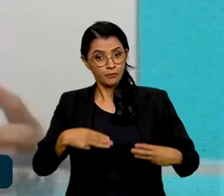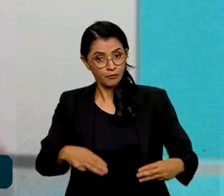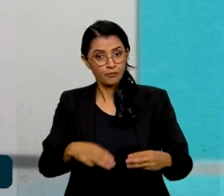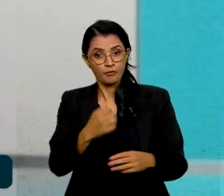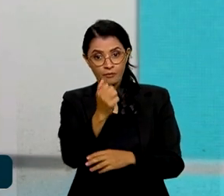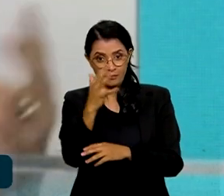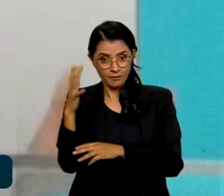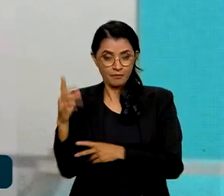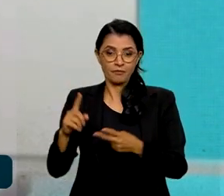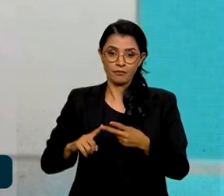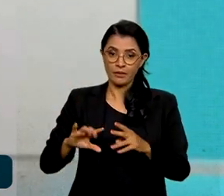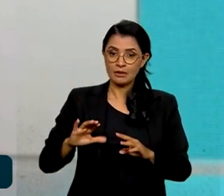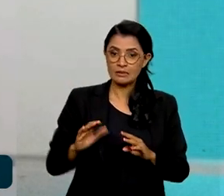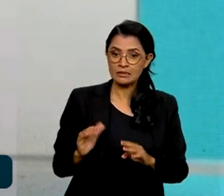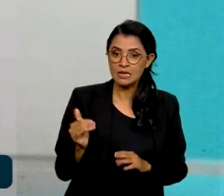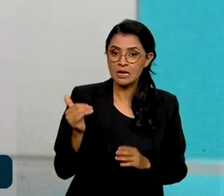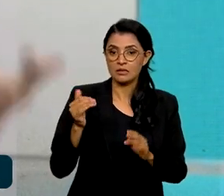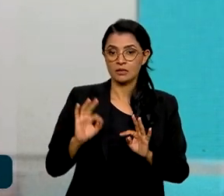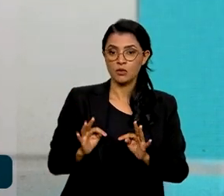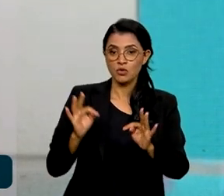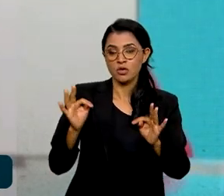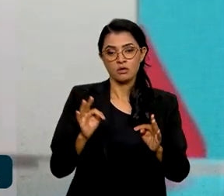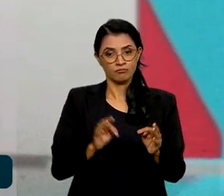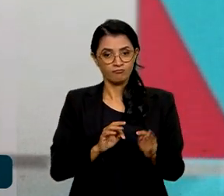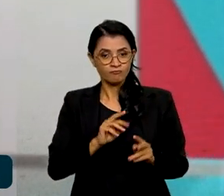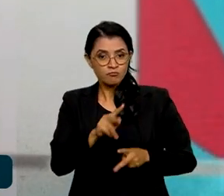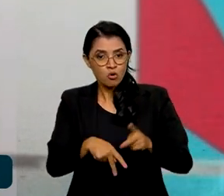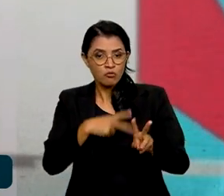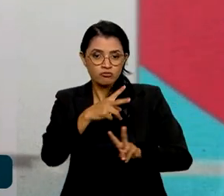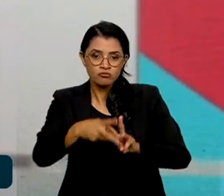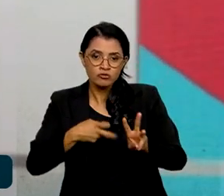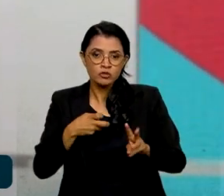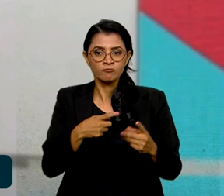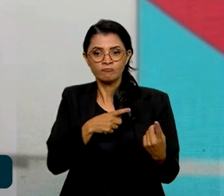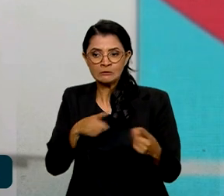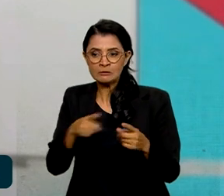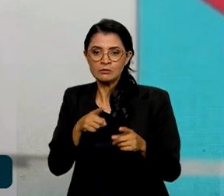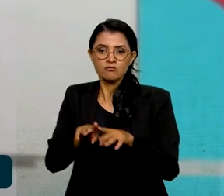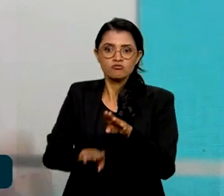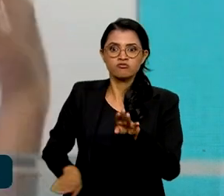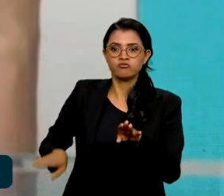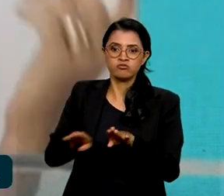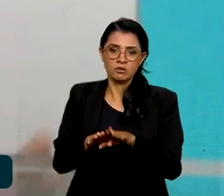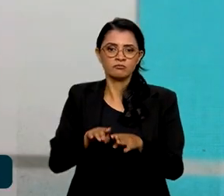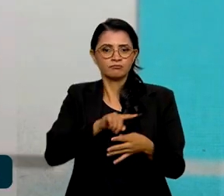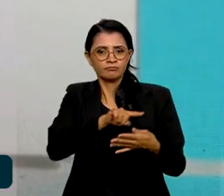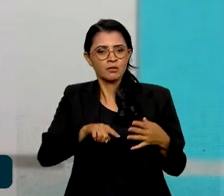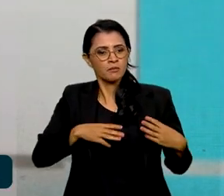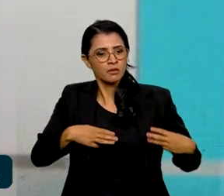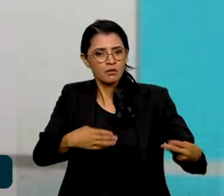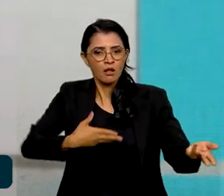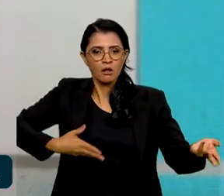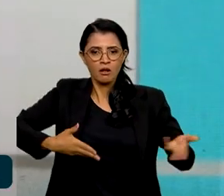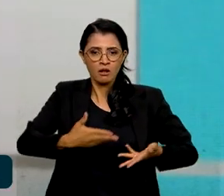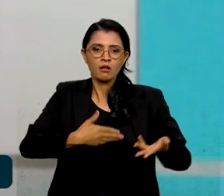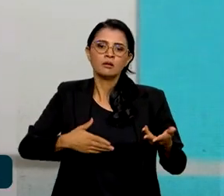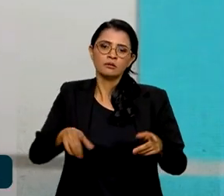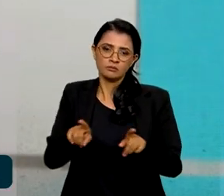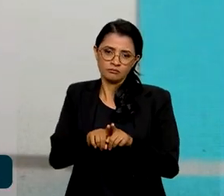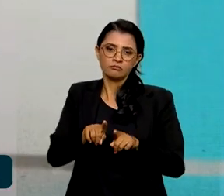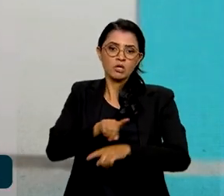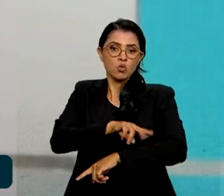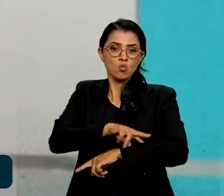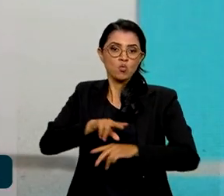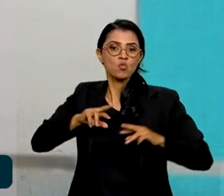da Ciência e Tecnologia dos povos indígenas do combate às desigualdades, consequentemente da igualdade